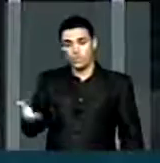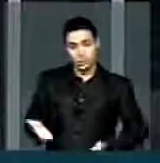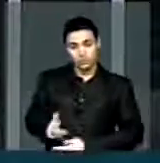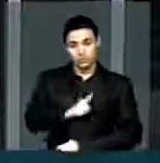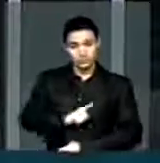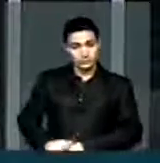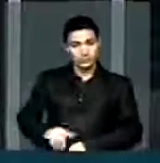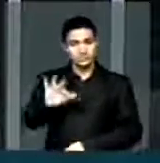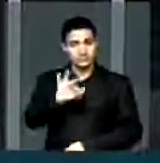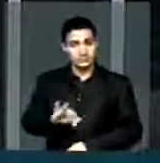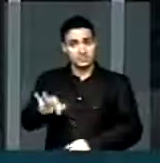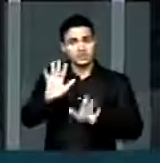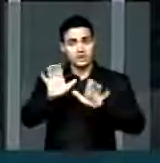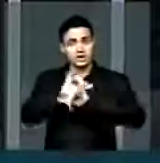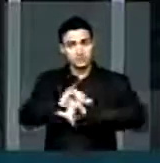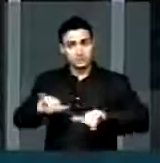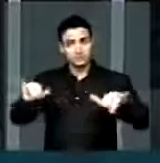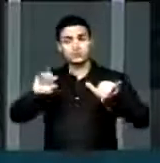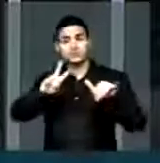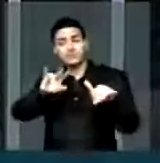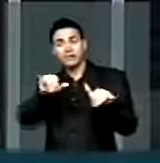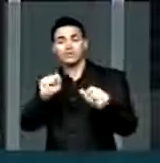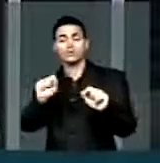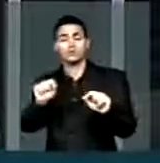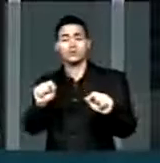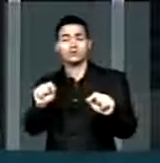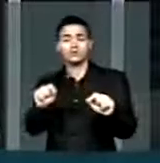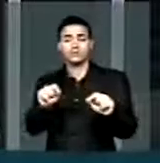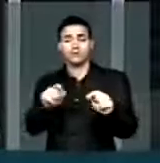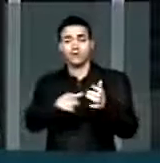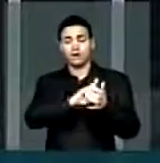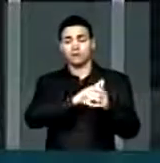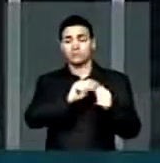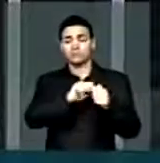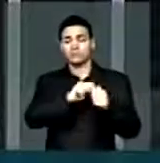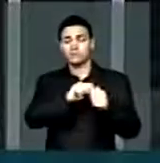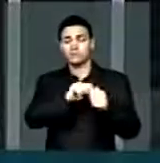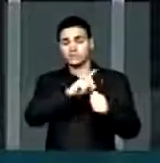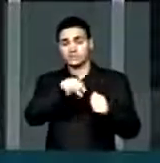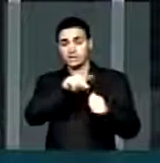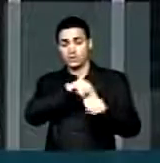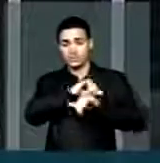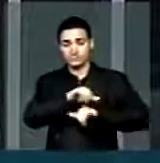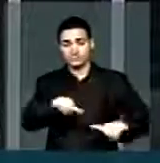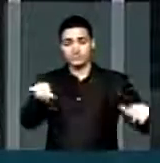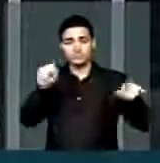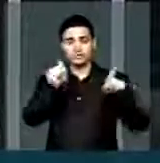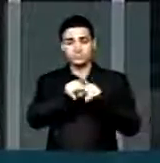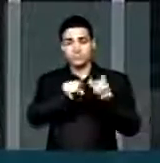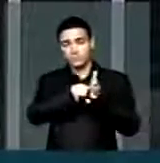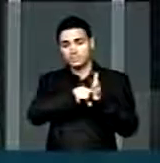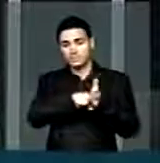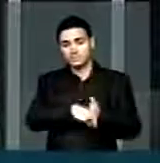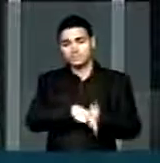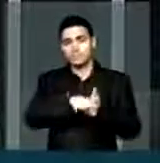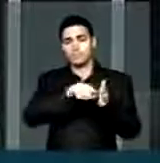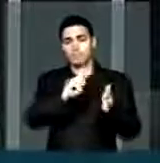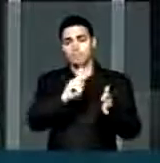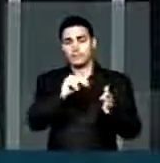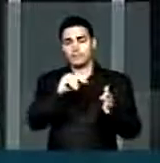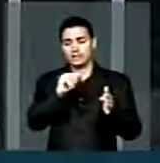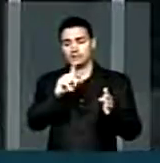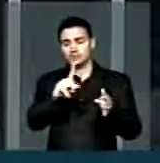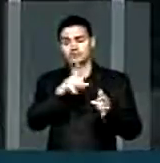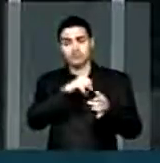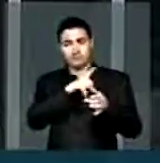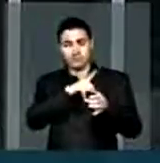federal anunciou o recuo que ele tinha feito da suspensão da divulgação da pesquisa da PNAD, que tem